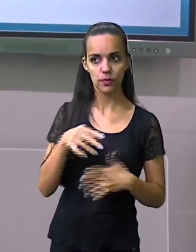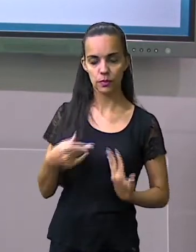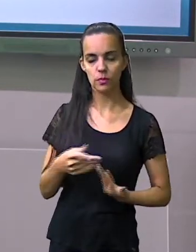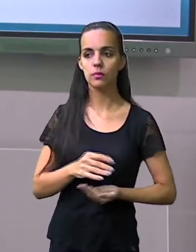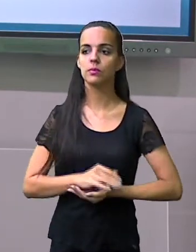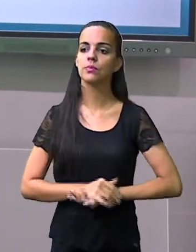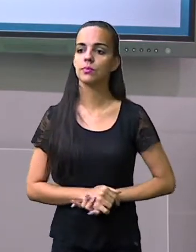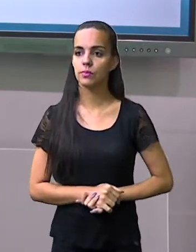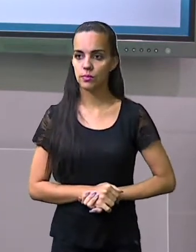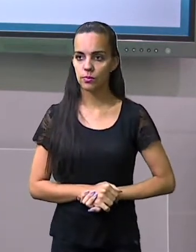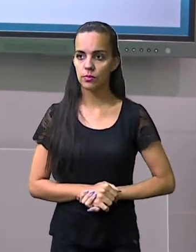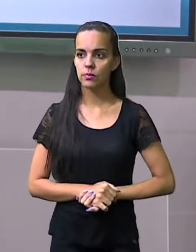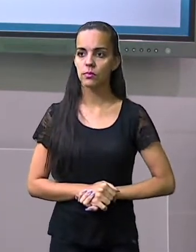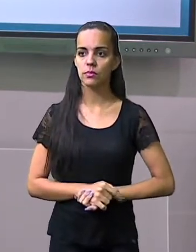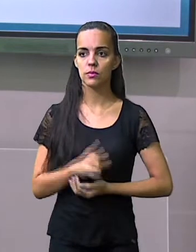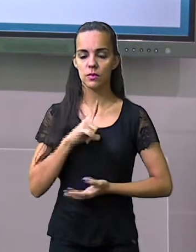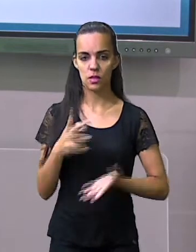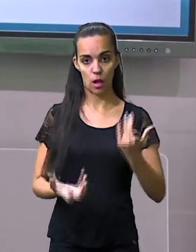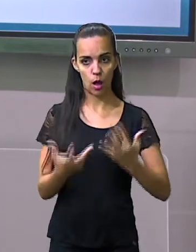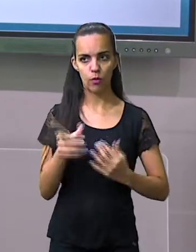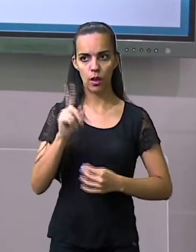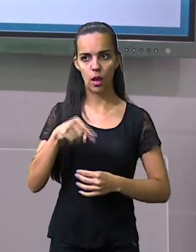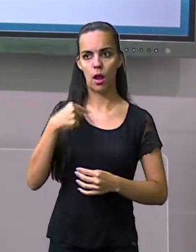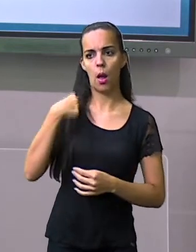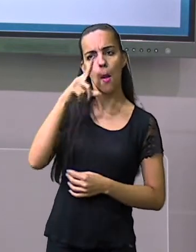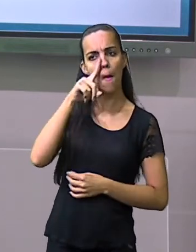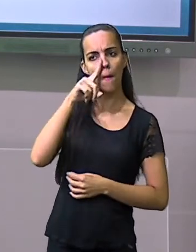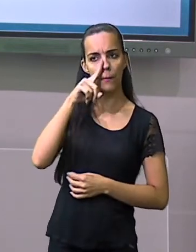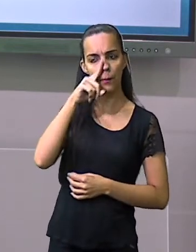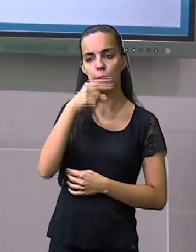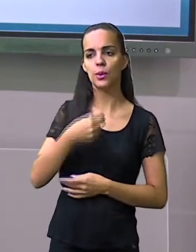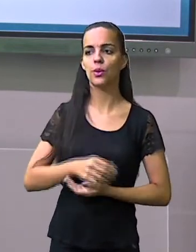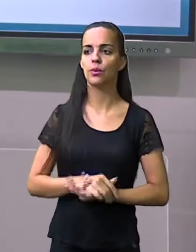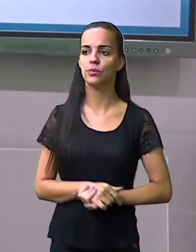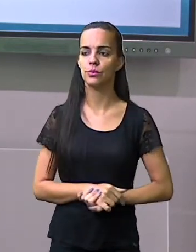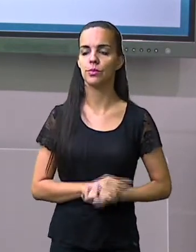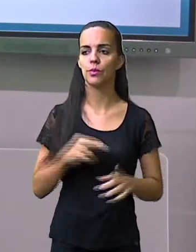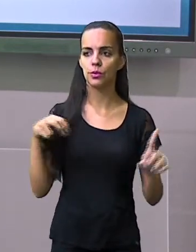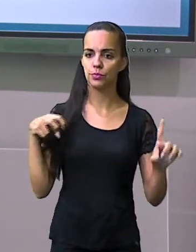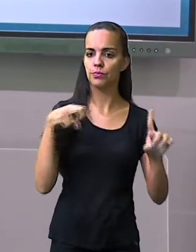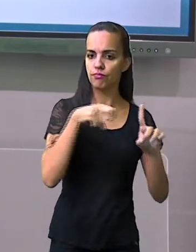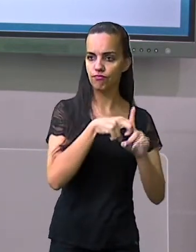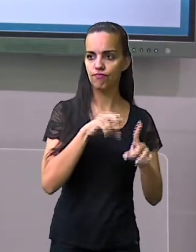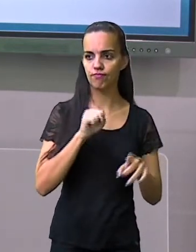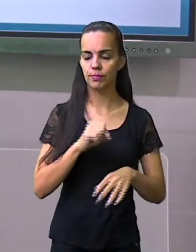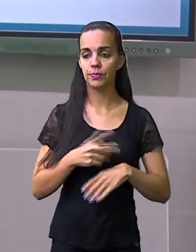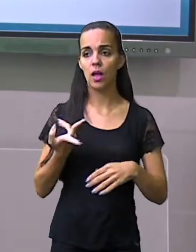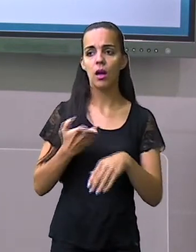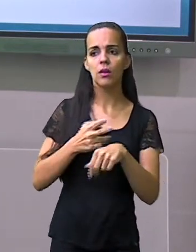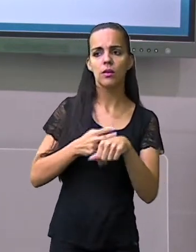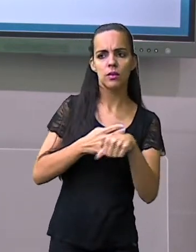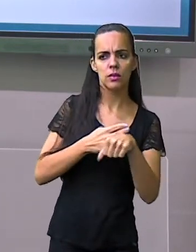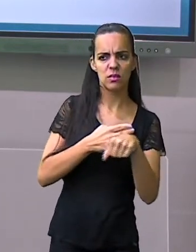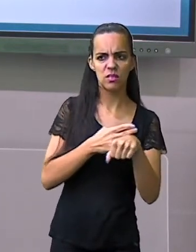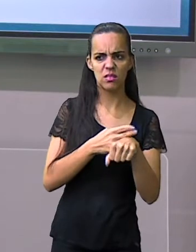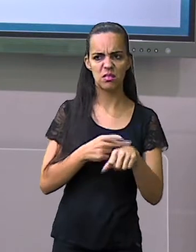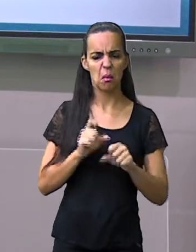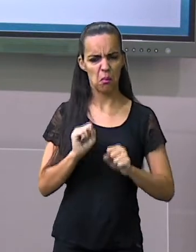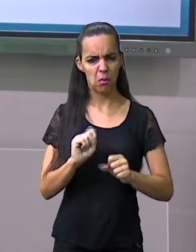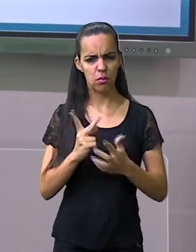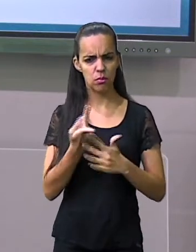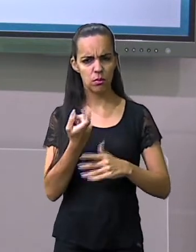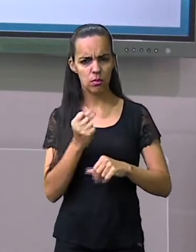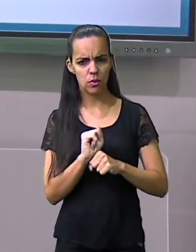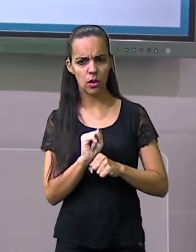classificando aqui como um objeto que pode ocasionar um acidente. E a faca? Será que essa faca pode